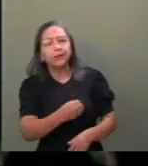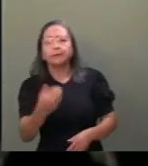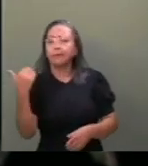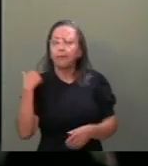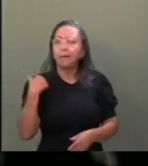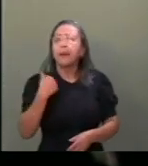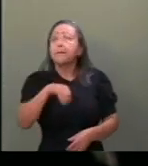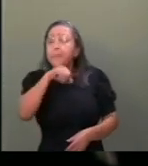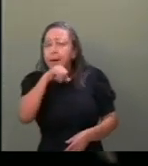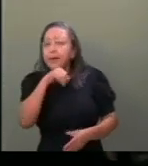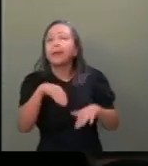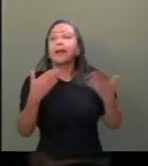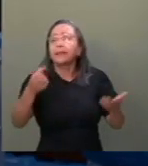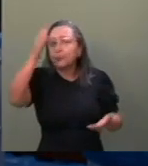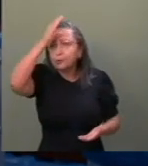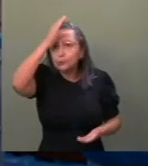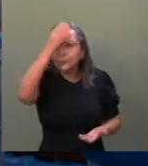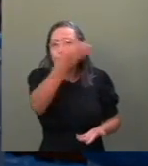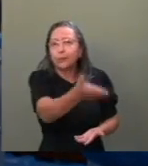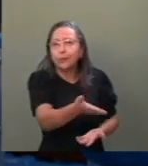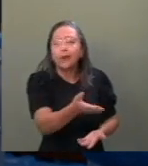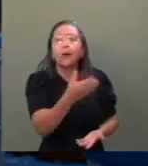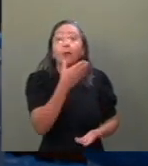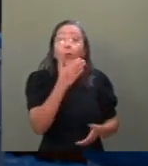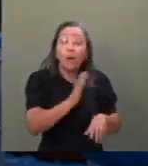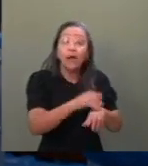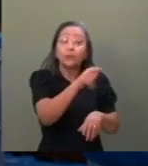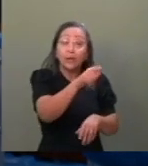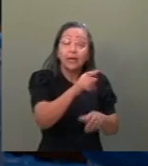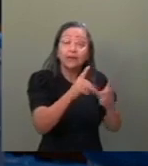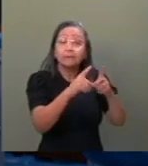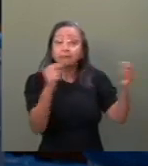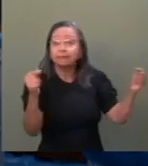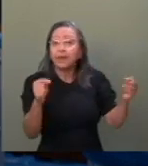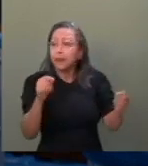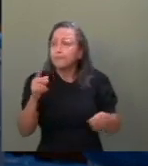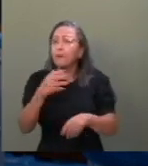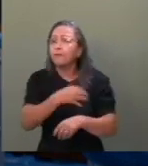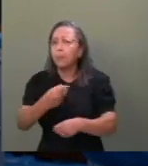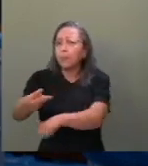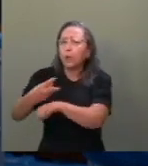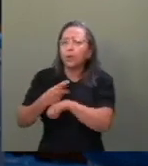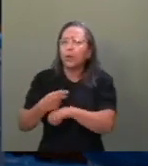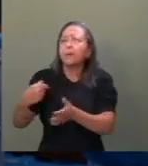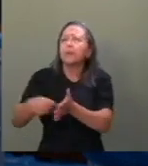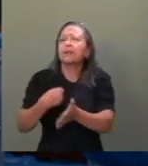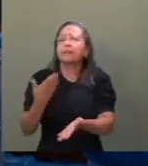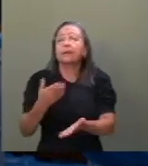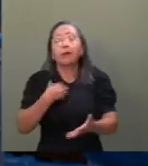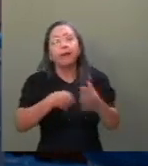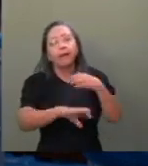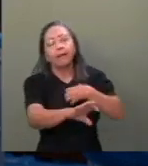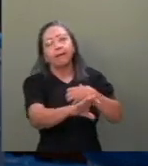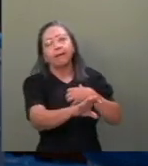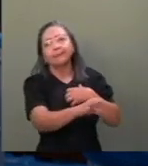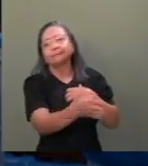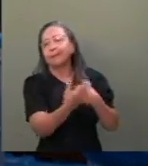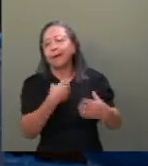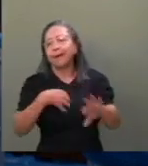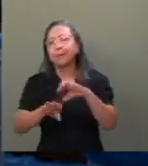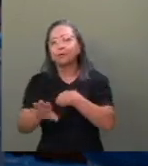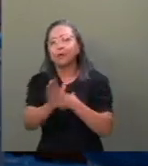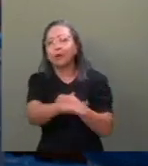o tio, cadê o tio? Então, quando o Jean ficava longe da gente, eles já procuravam. Ou seja, a empatia com crianças, a